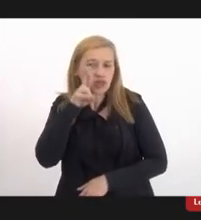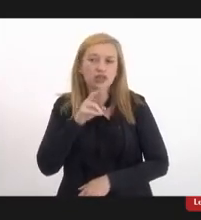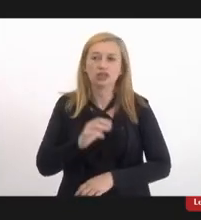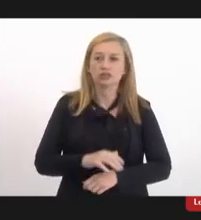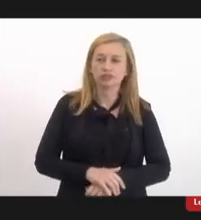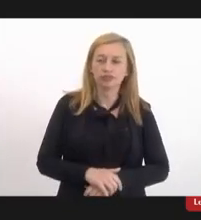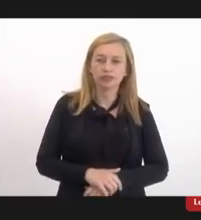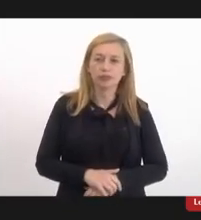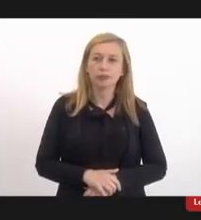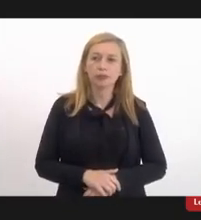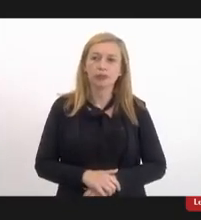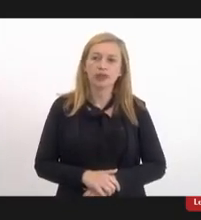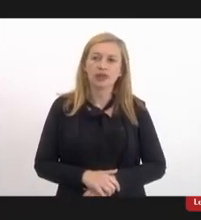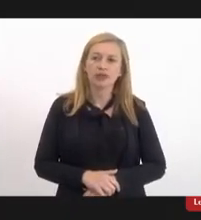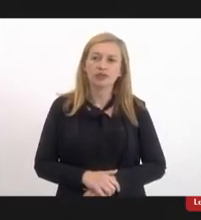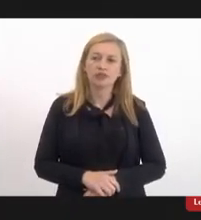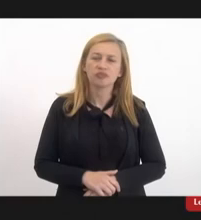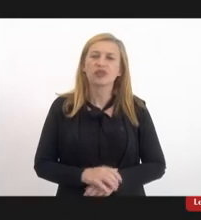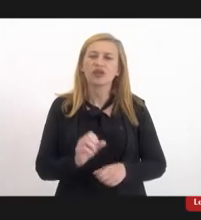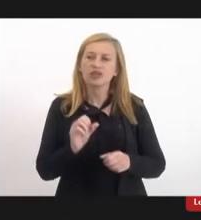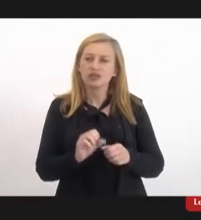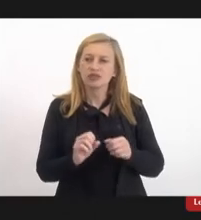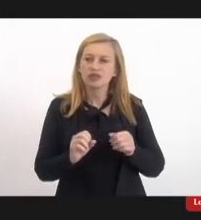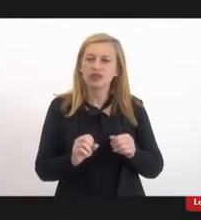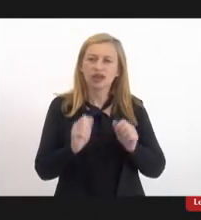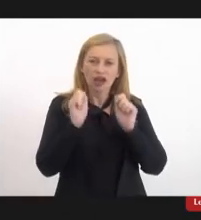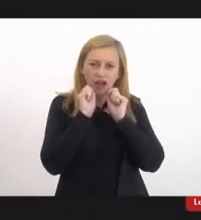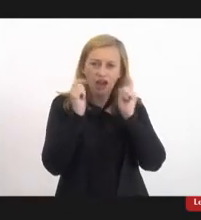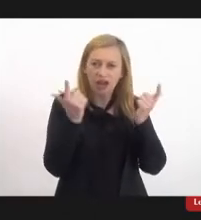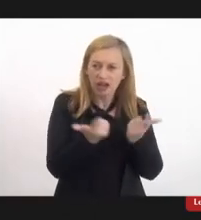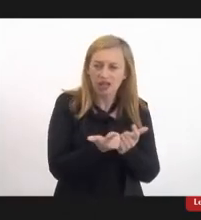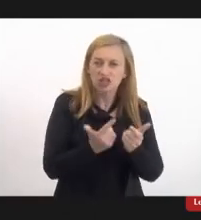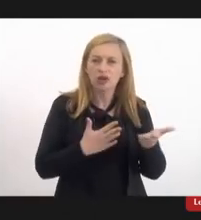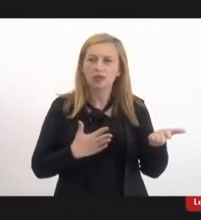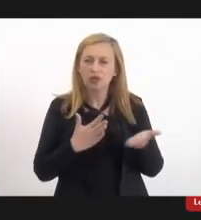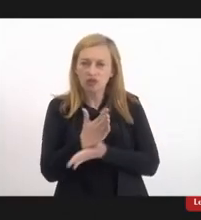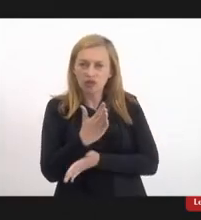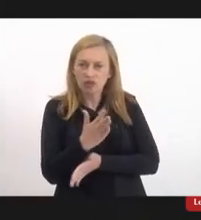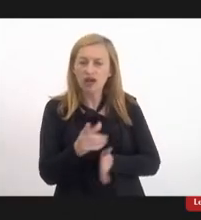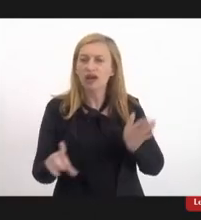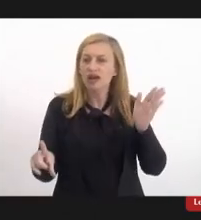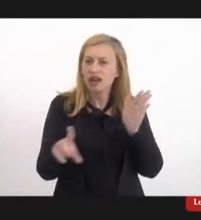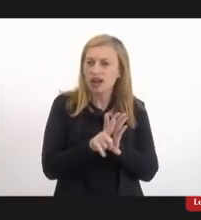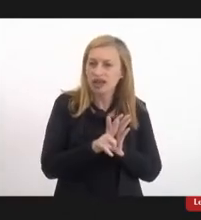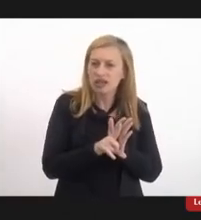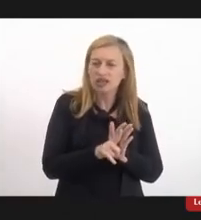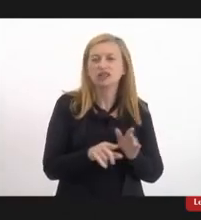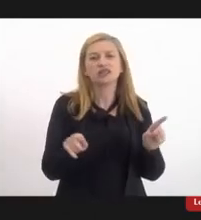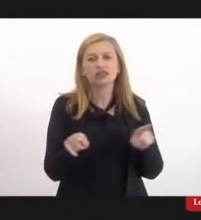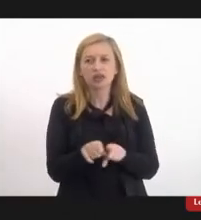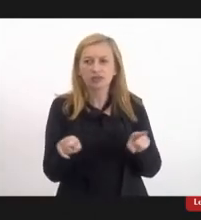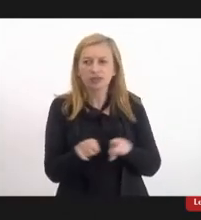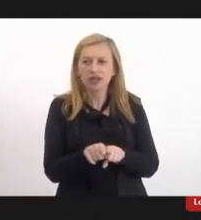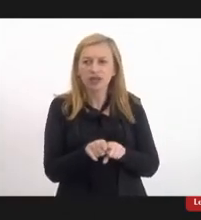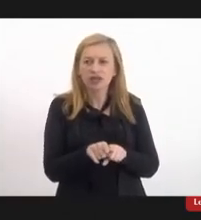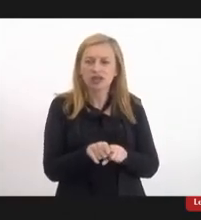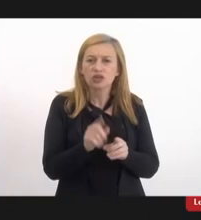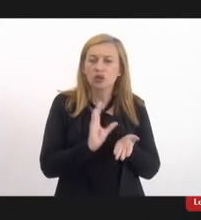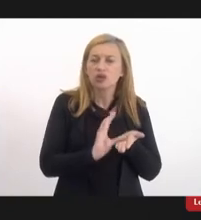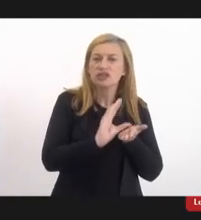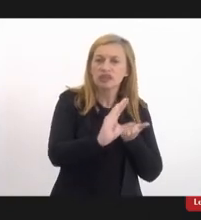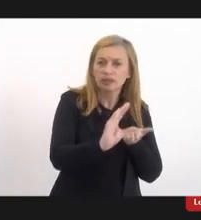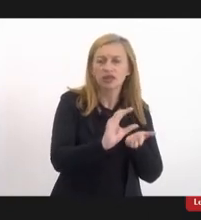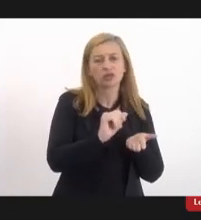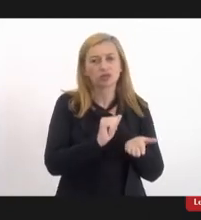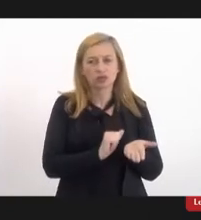Rosa, a gente fez a Alerj aprovar legislações e fez colocar no orçamento